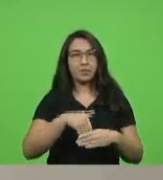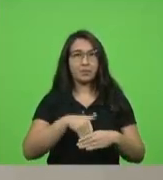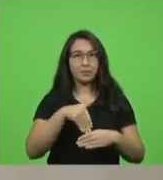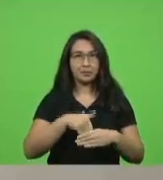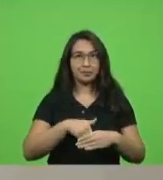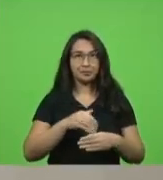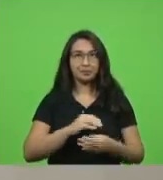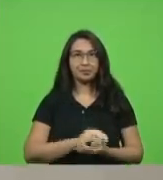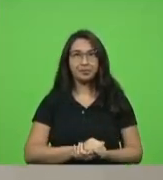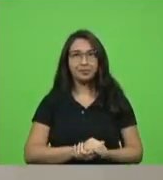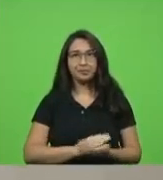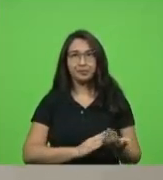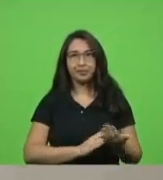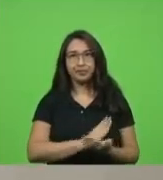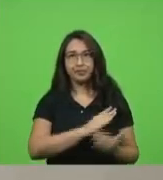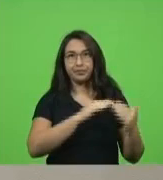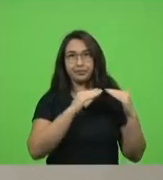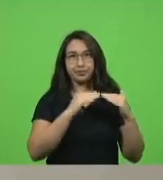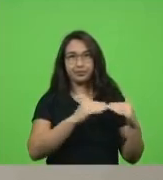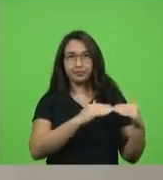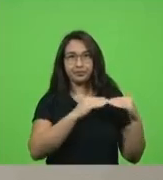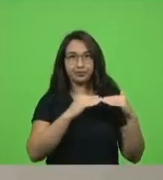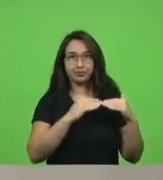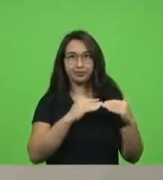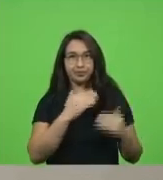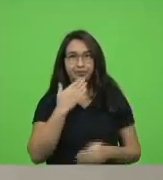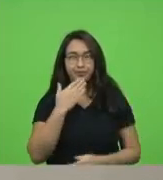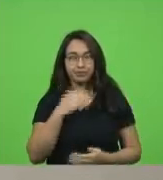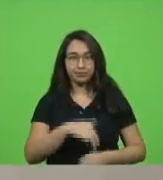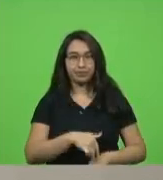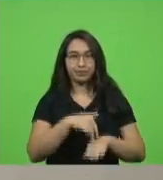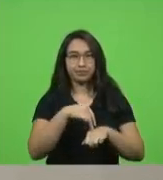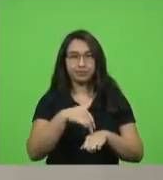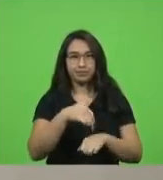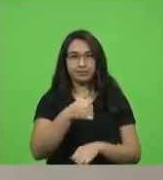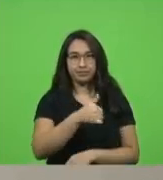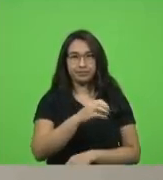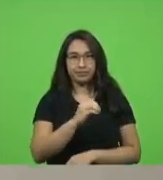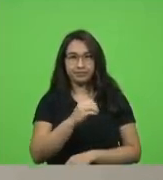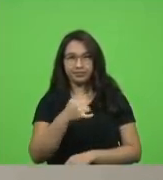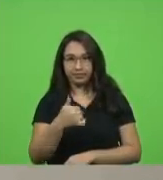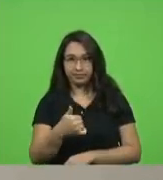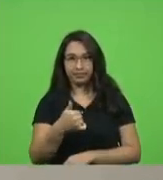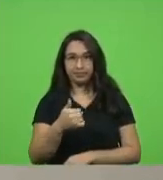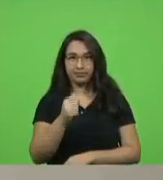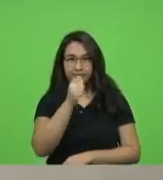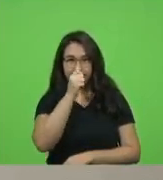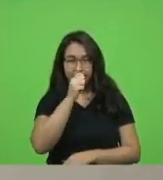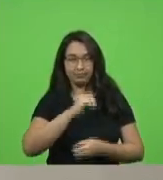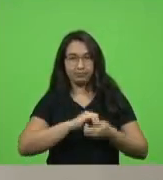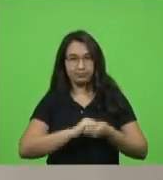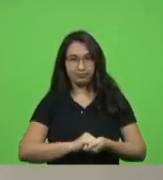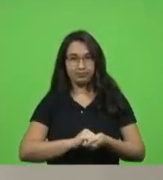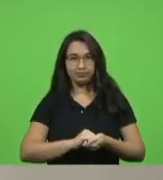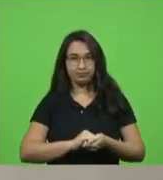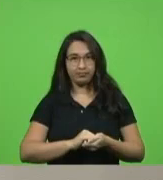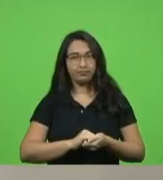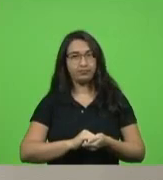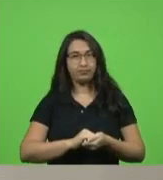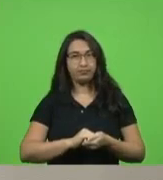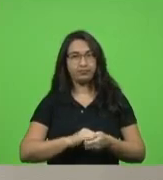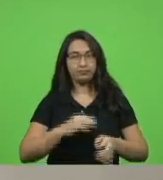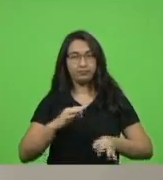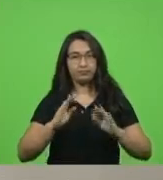permaneçam como se encontram aprovado por unanimidade moção 101 autor deputado João Amin cumprimentando o promotor de justiça Fernando Fernandes